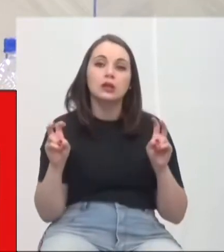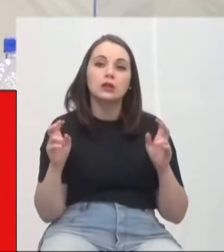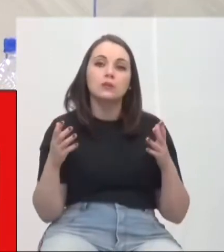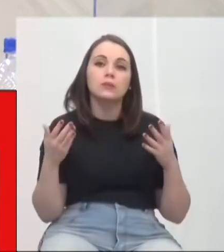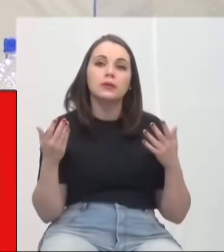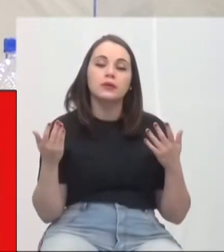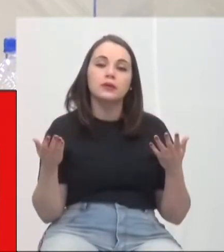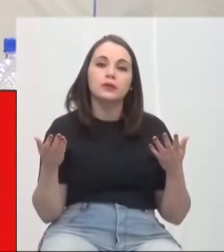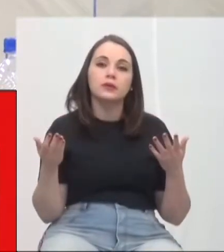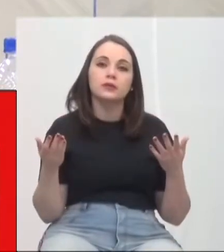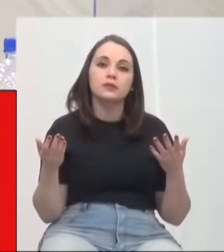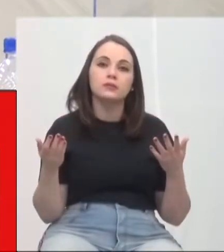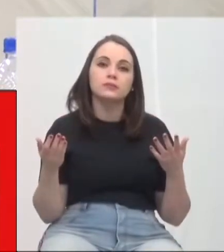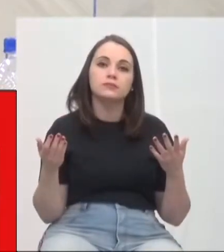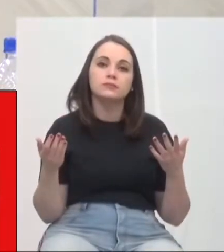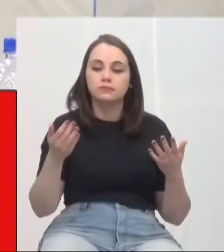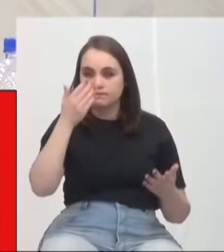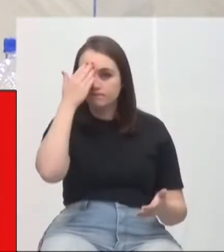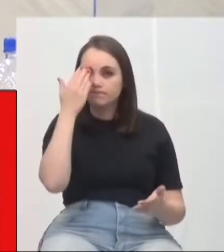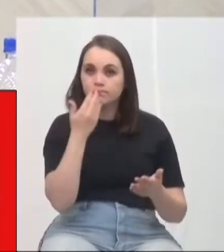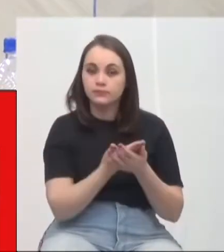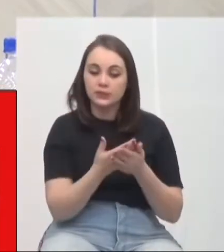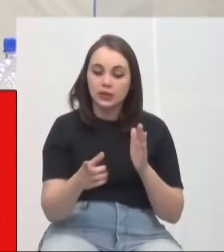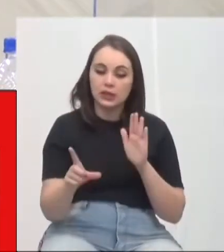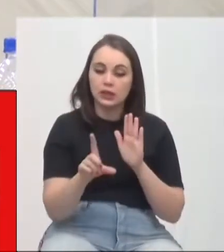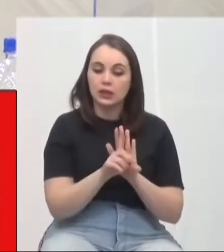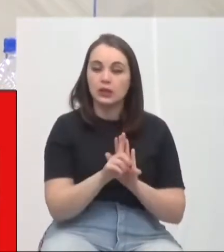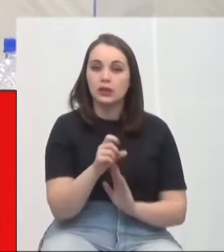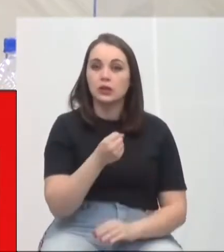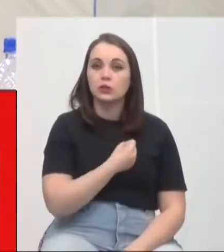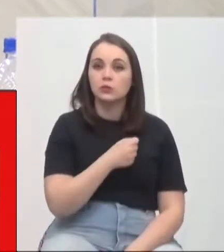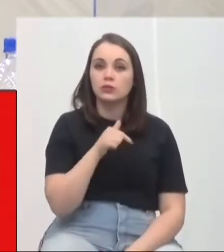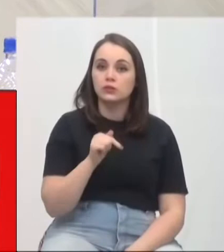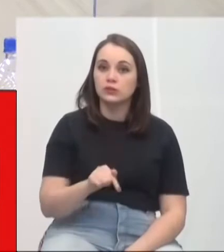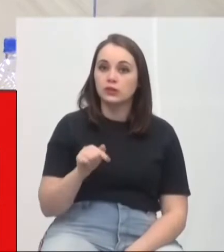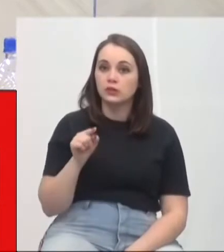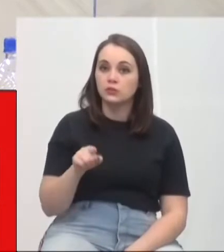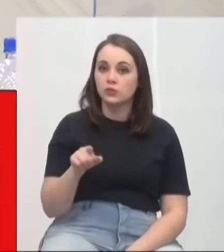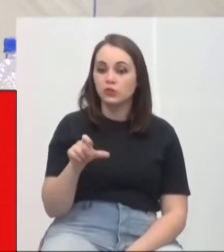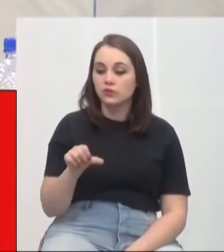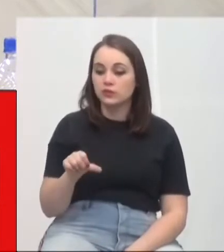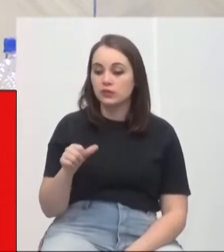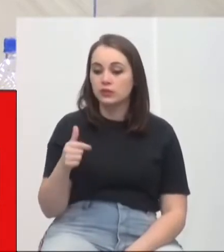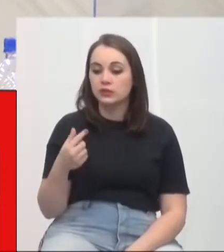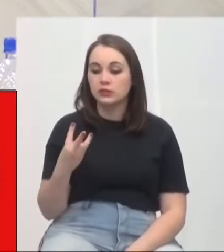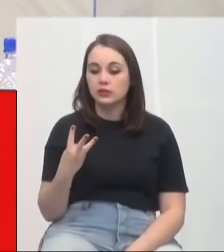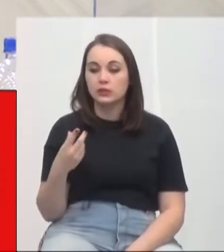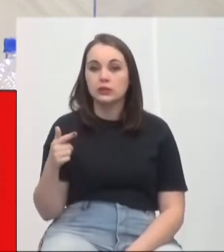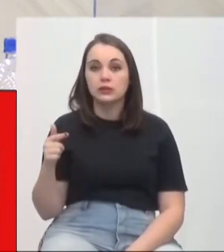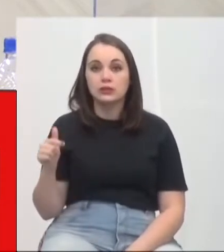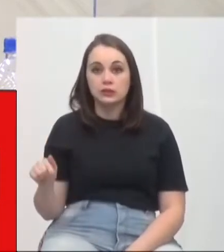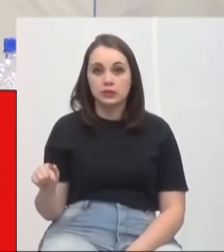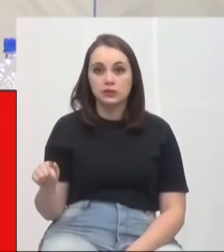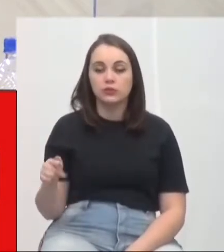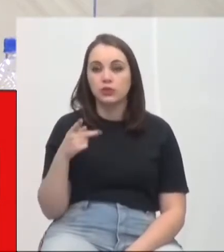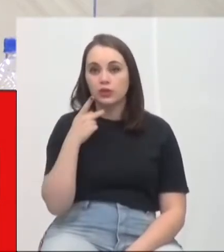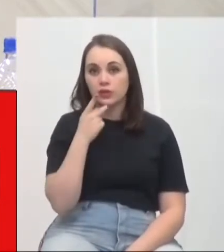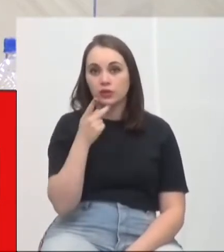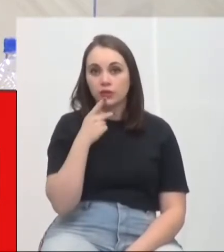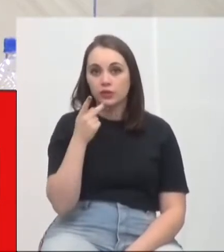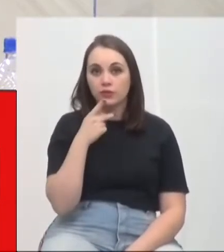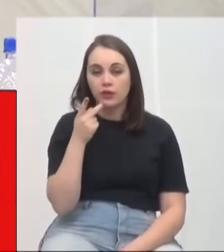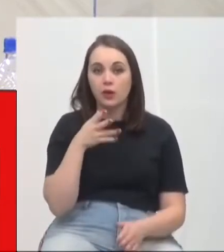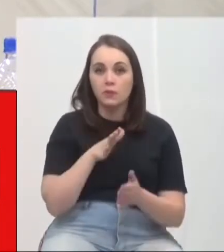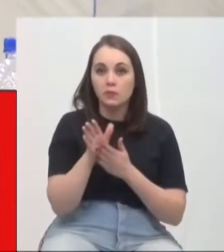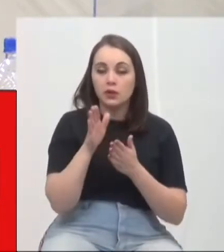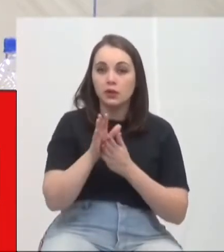a garantia da aplicação da Lei 7.937, 20, 21, que determina a publicação do